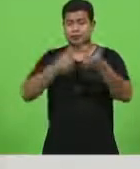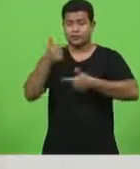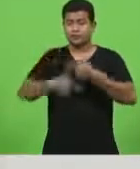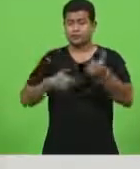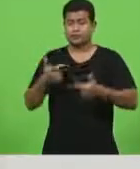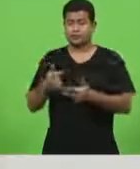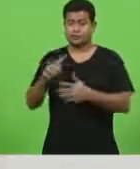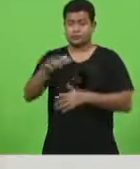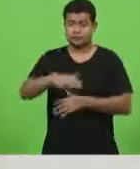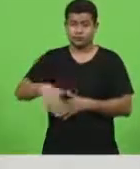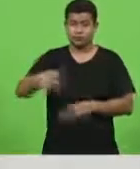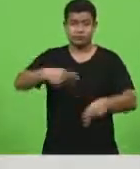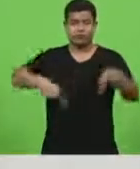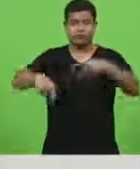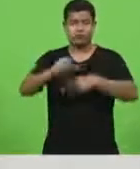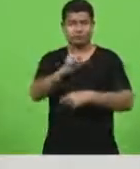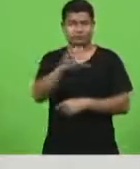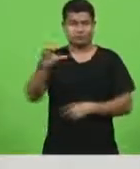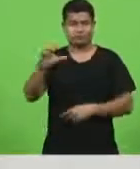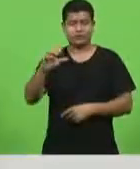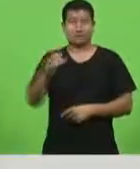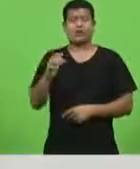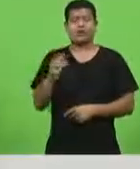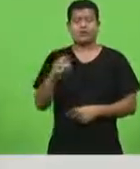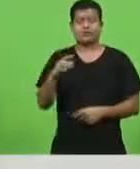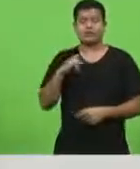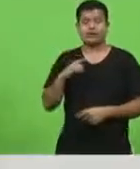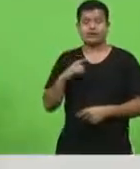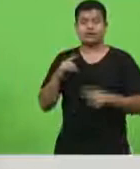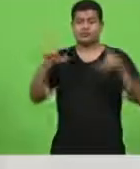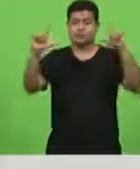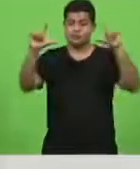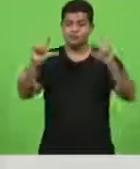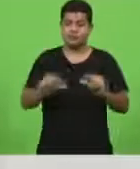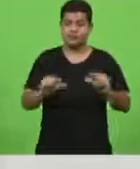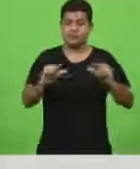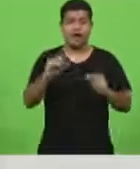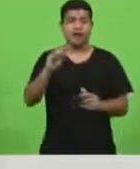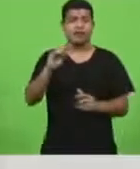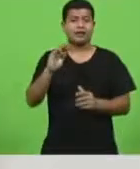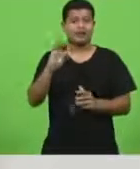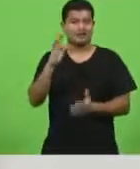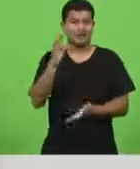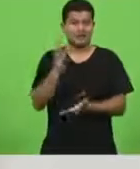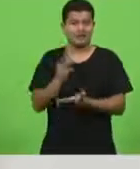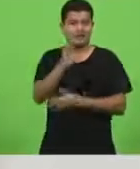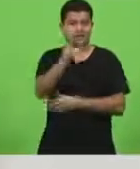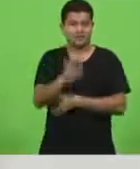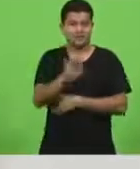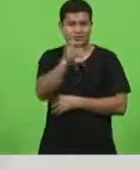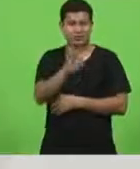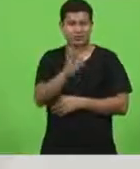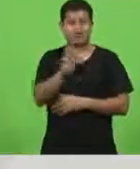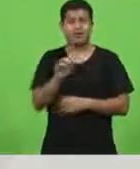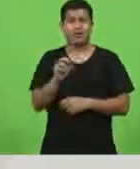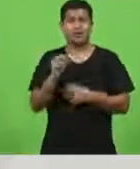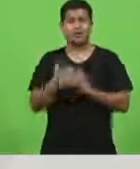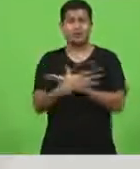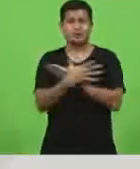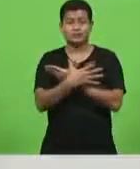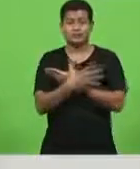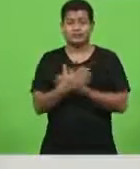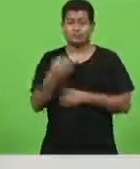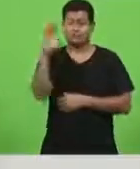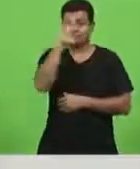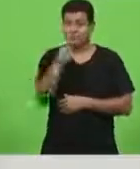fez com que tivéssemos a menor taxa de desemprego do Brasil no ano anterior